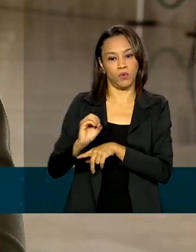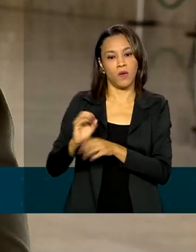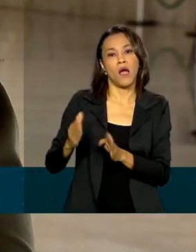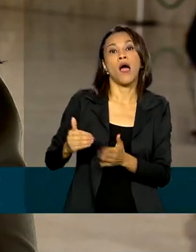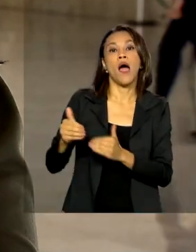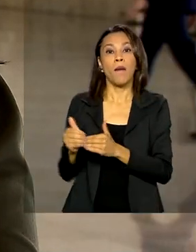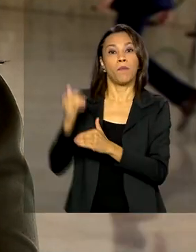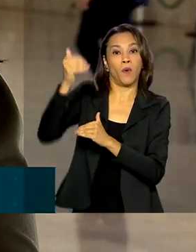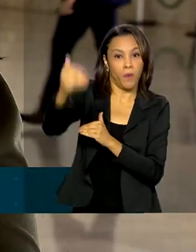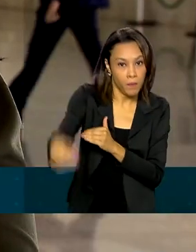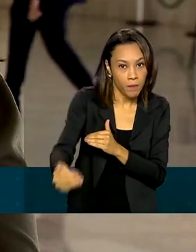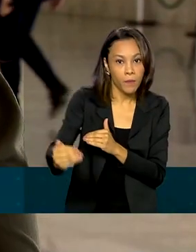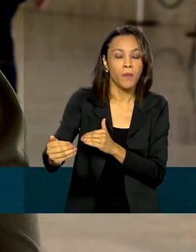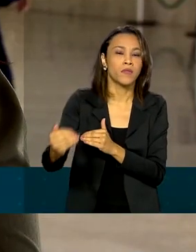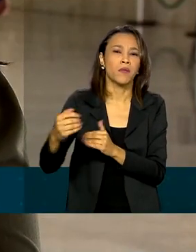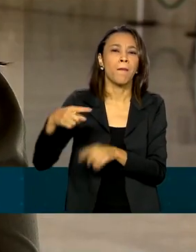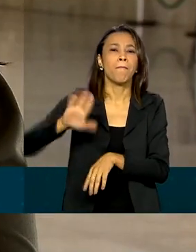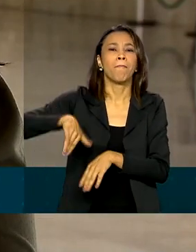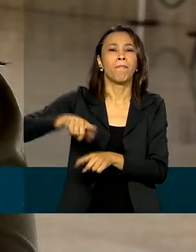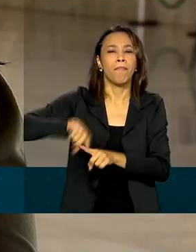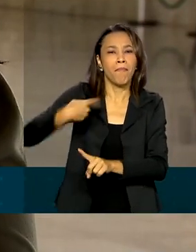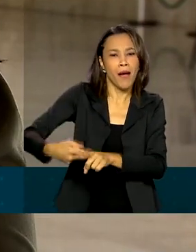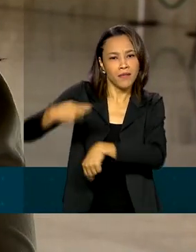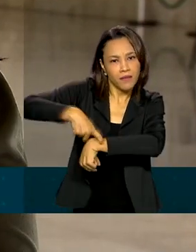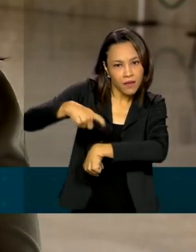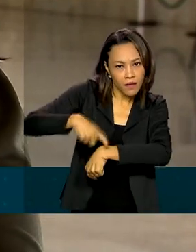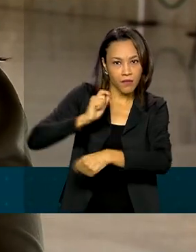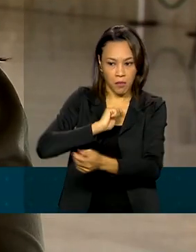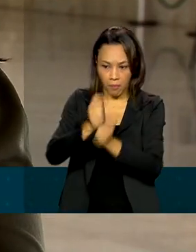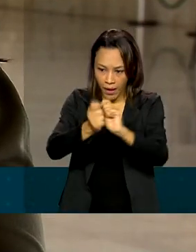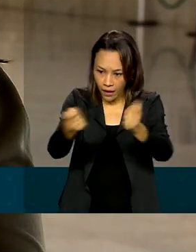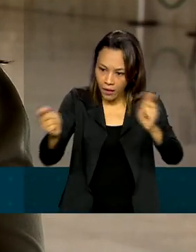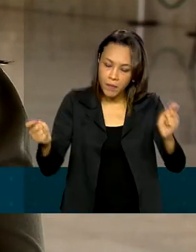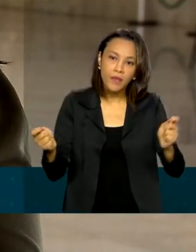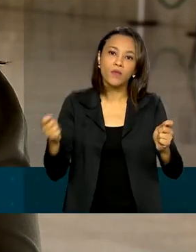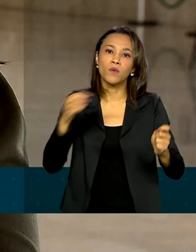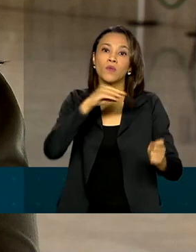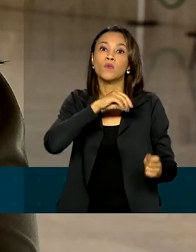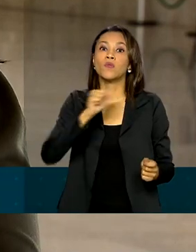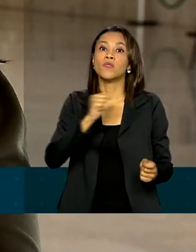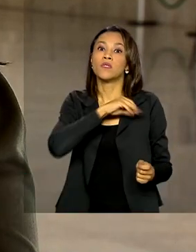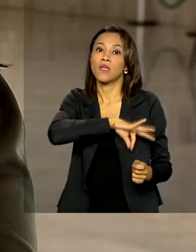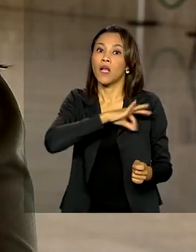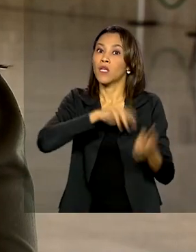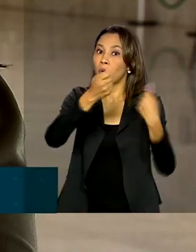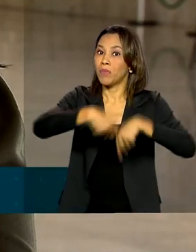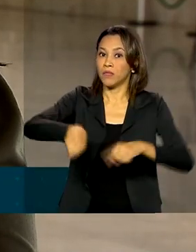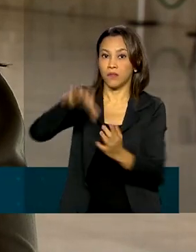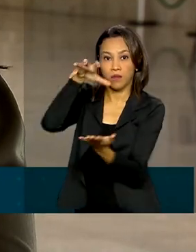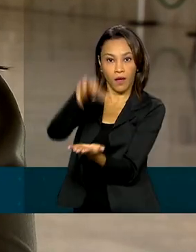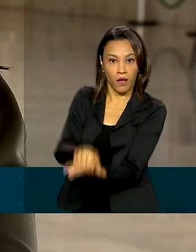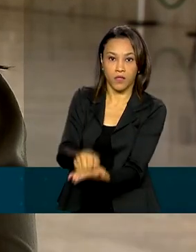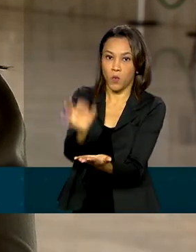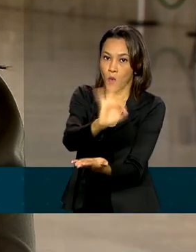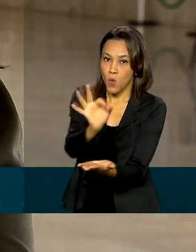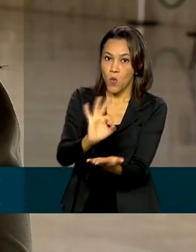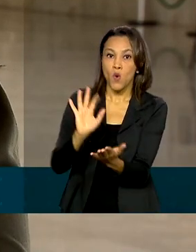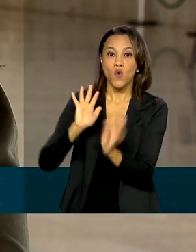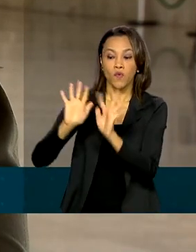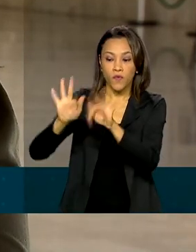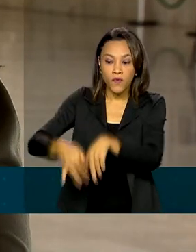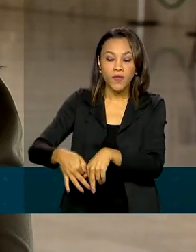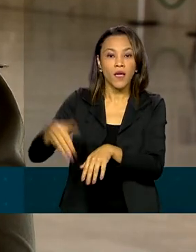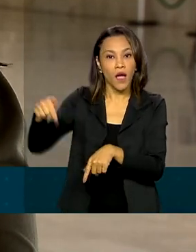garante por mais tempo o pagamento dos benefícios sem a necessidade de recadastramento. O prazo agora termina no dia